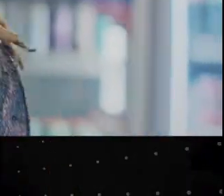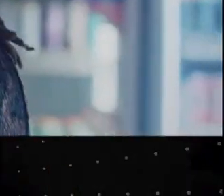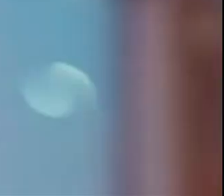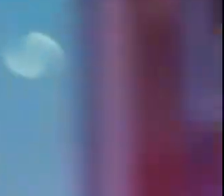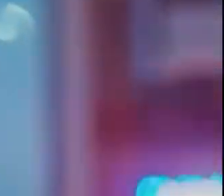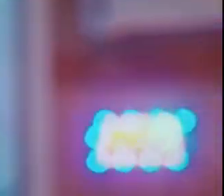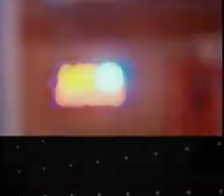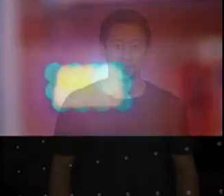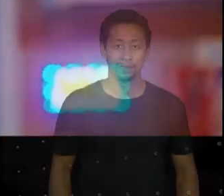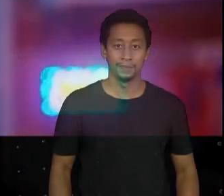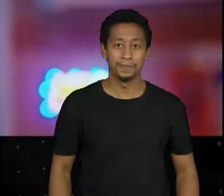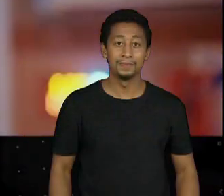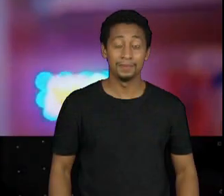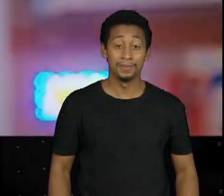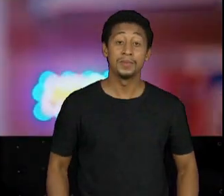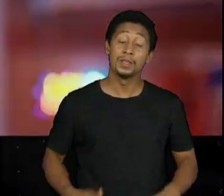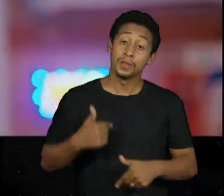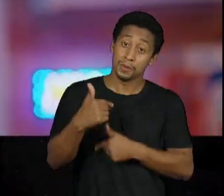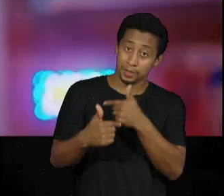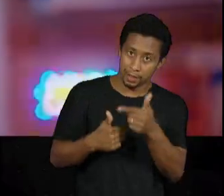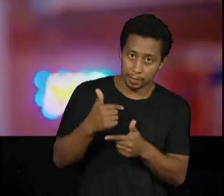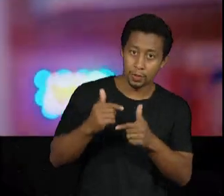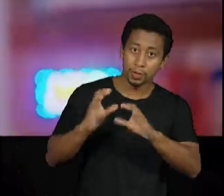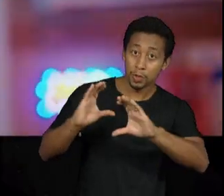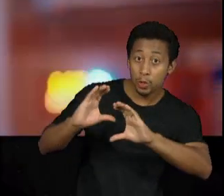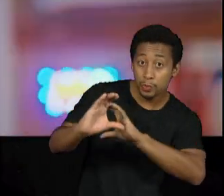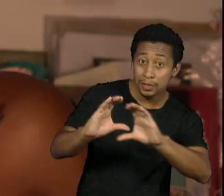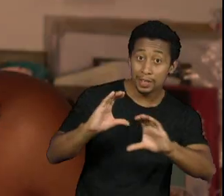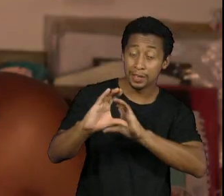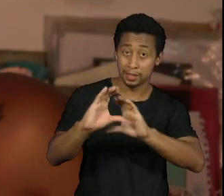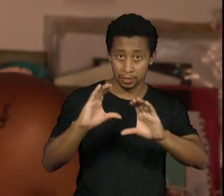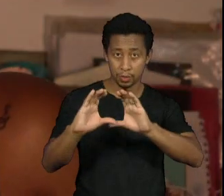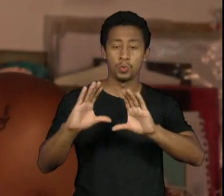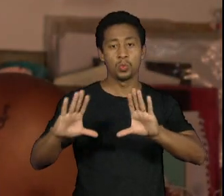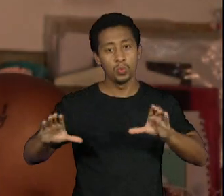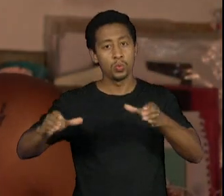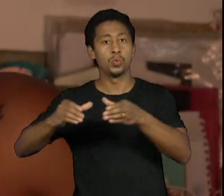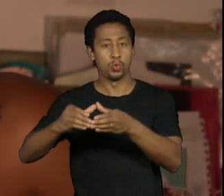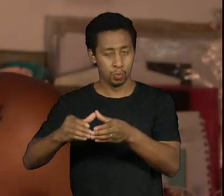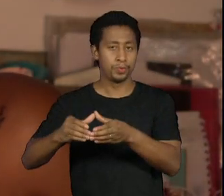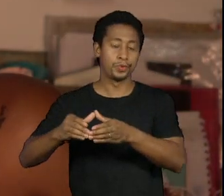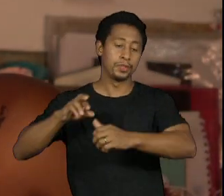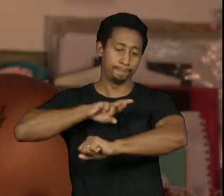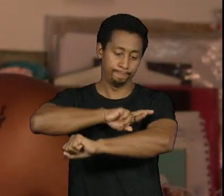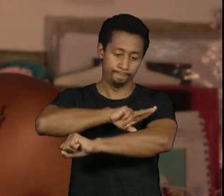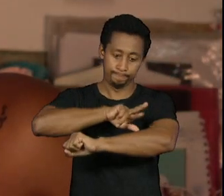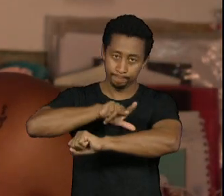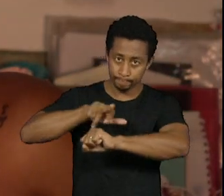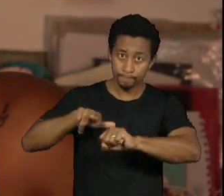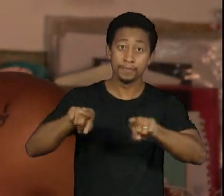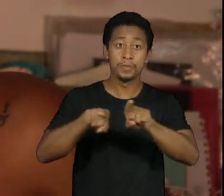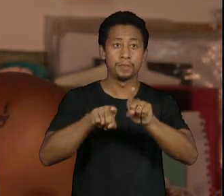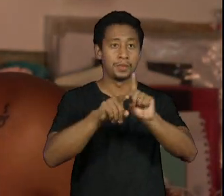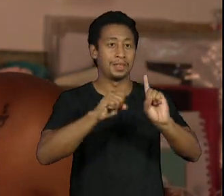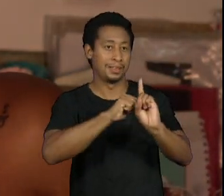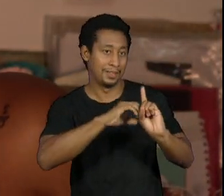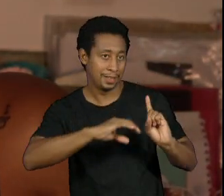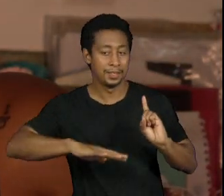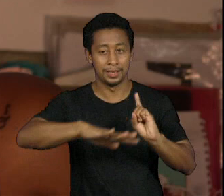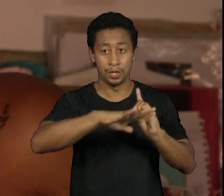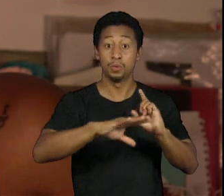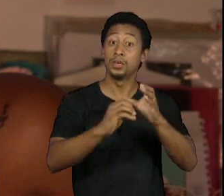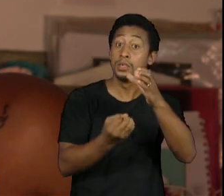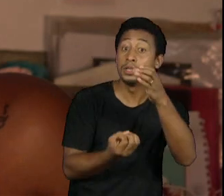Eu trabalho a comunicação mas com o viés racial e social e foi daí que surgiu a Griot. A Griot